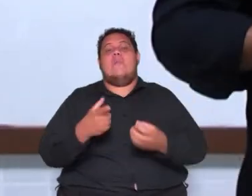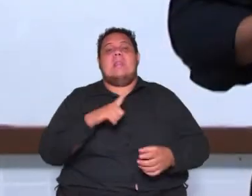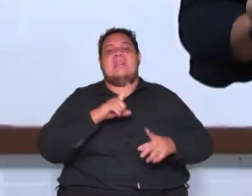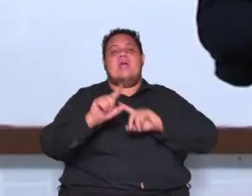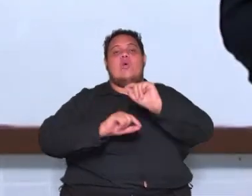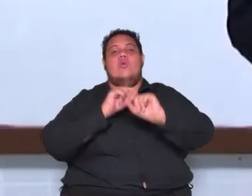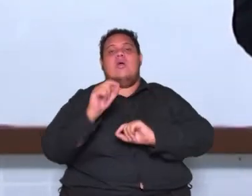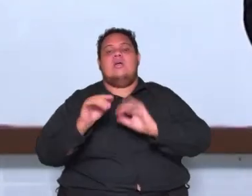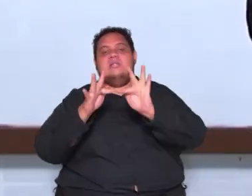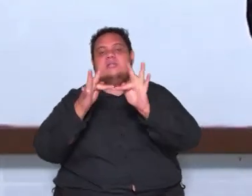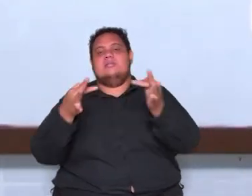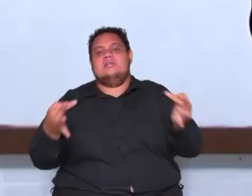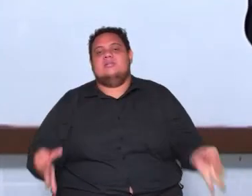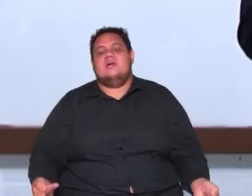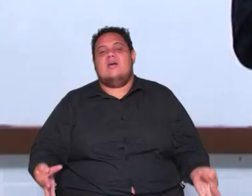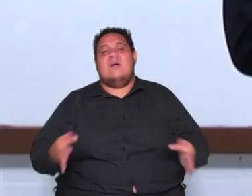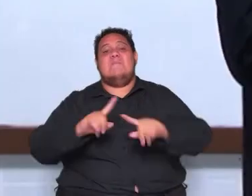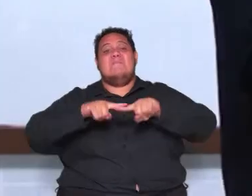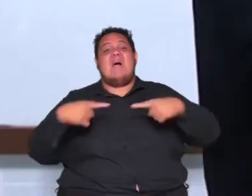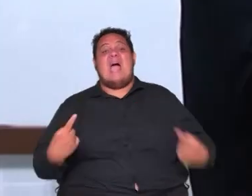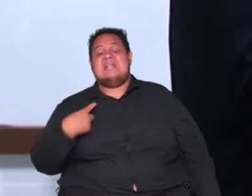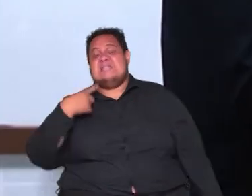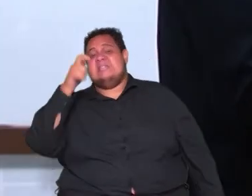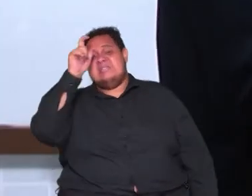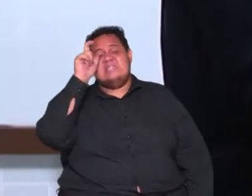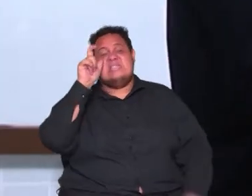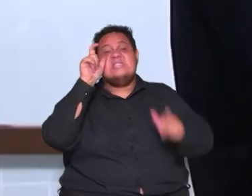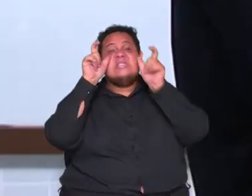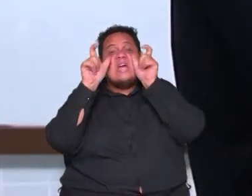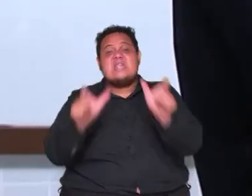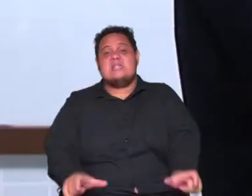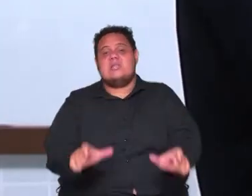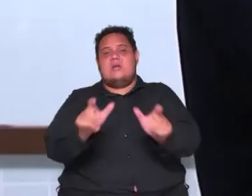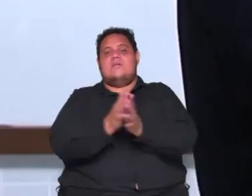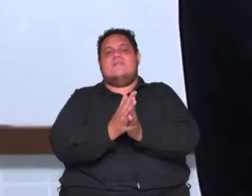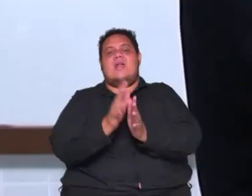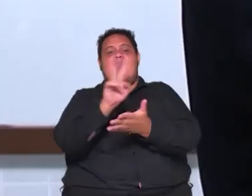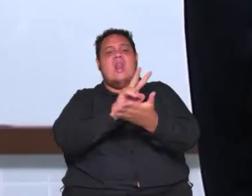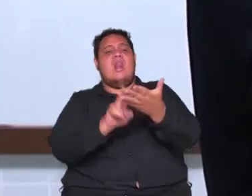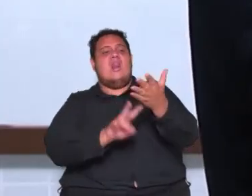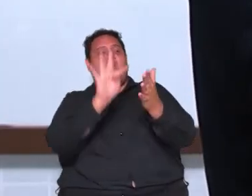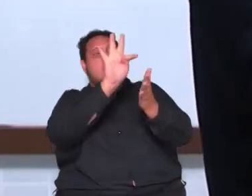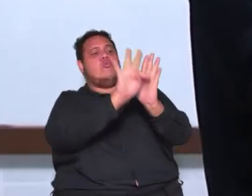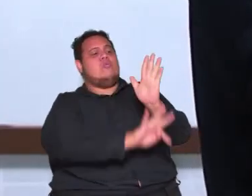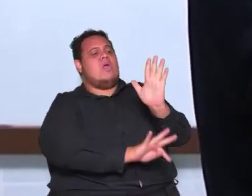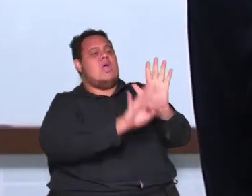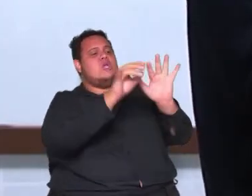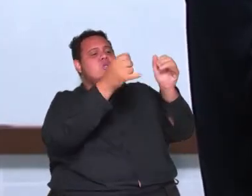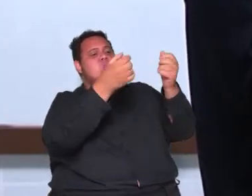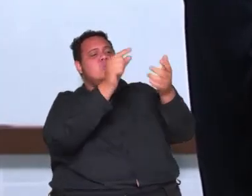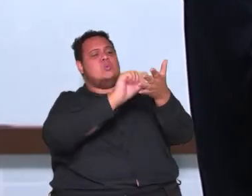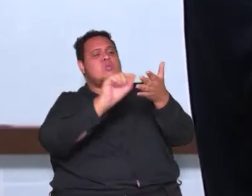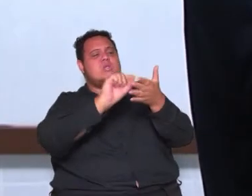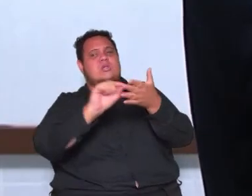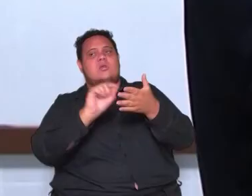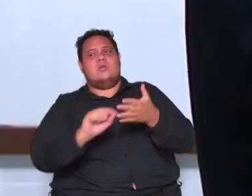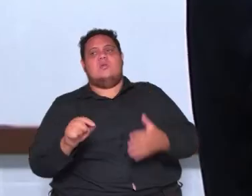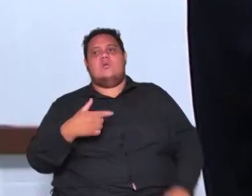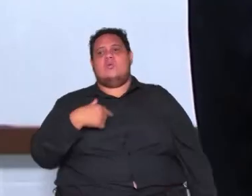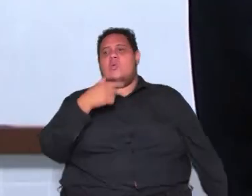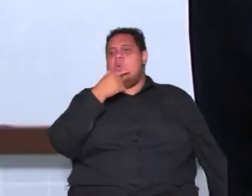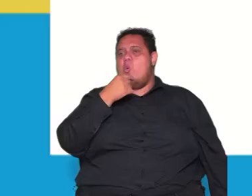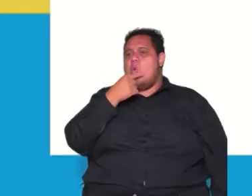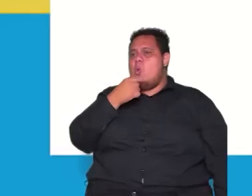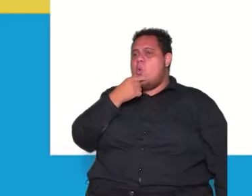simples mas também muito interessante vamos ver essa questão aqui leia o texto escrito por um contemporâneo por um